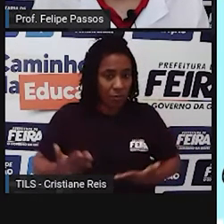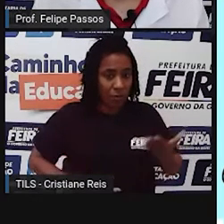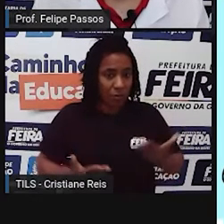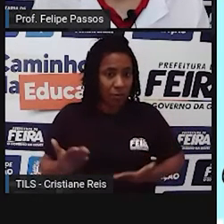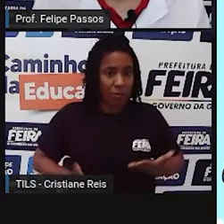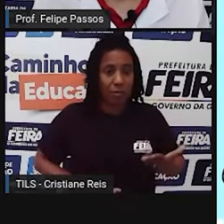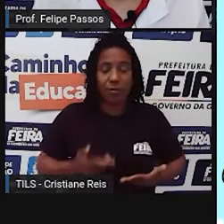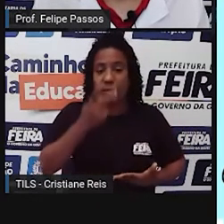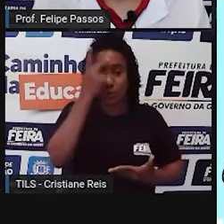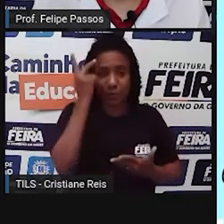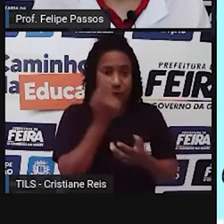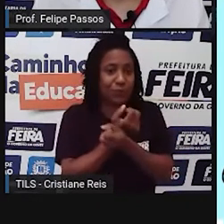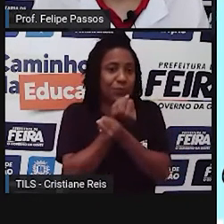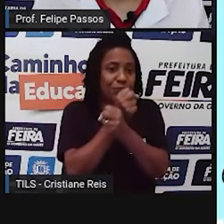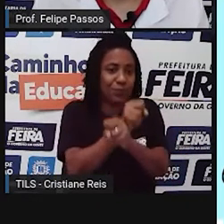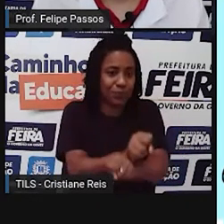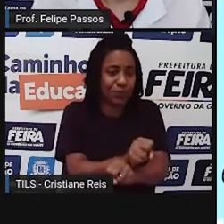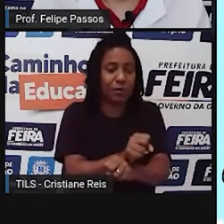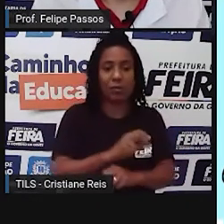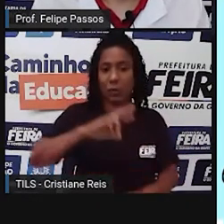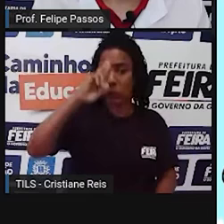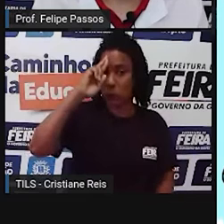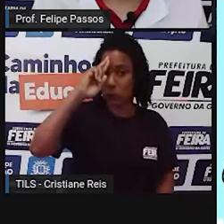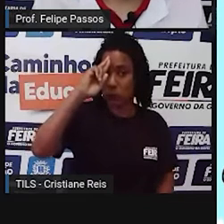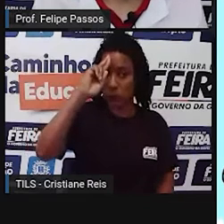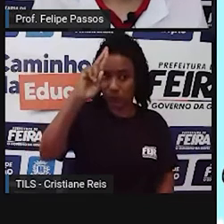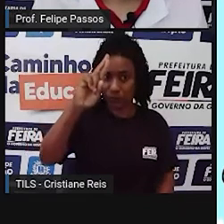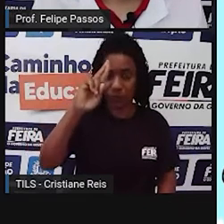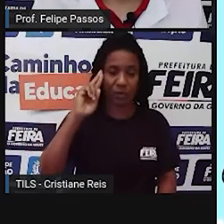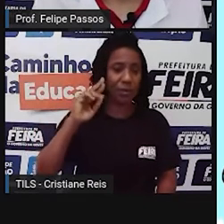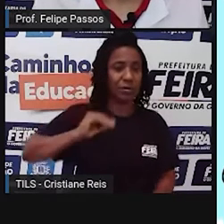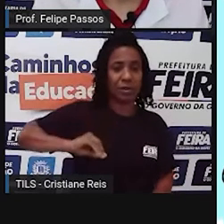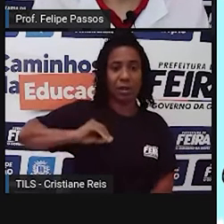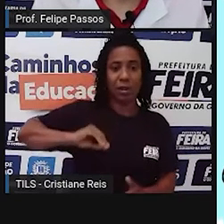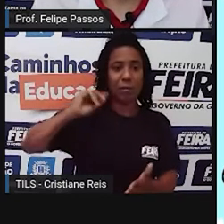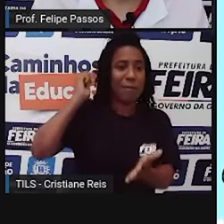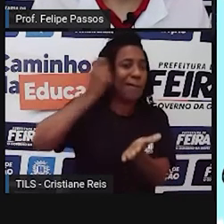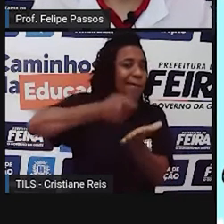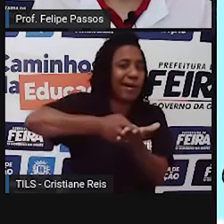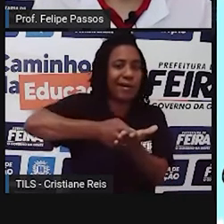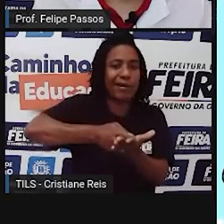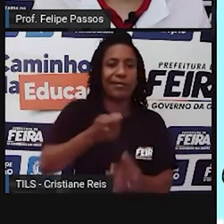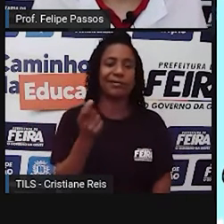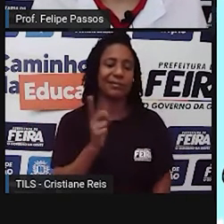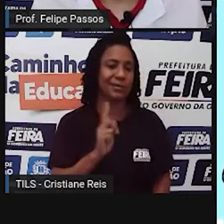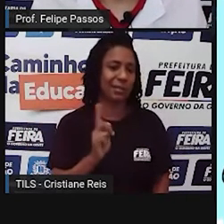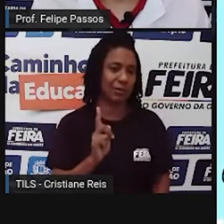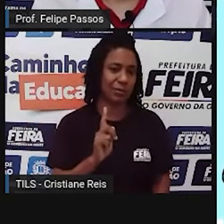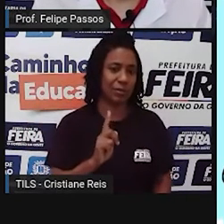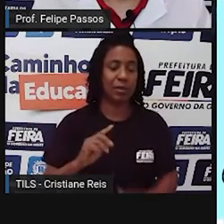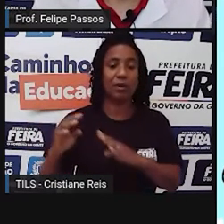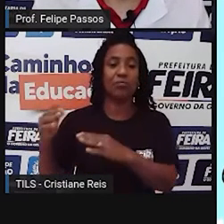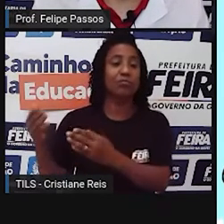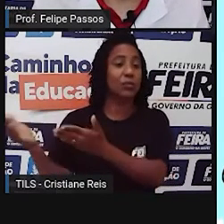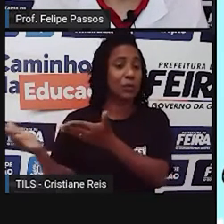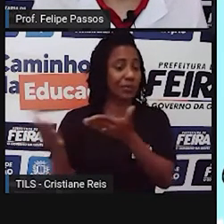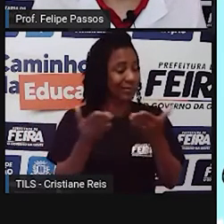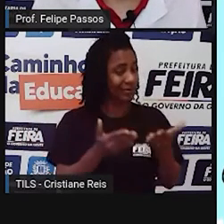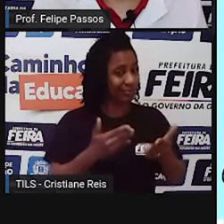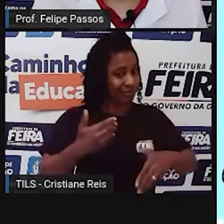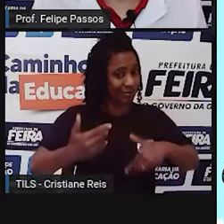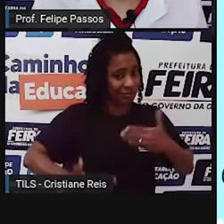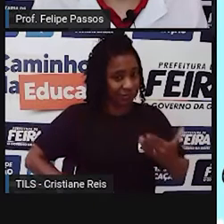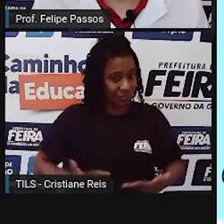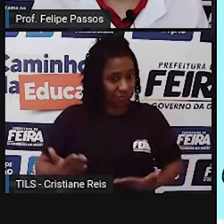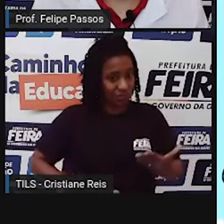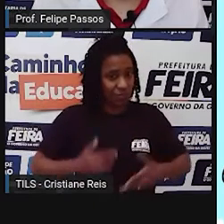escravidão, que é quando o patrão não paga um salário digno, ele bota aquela pessoa para morar na sua casa, mas não dá